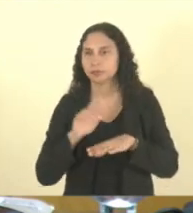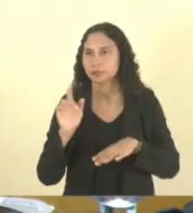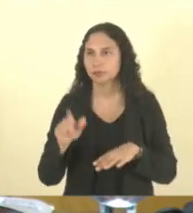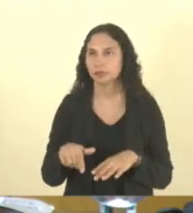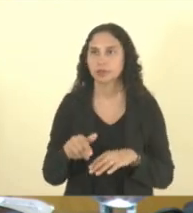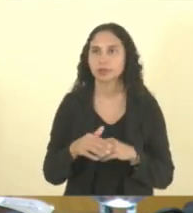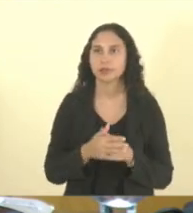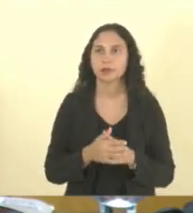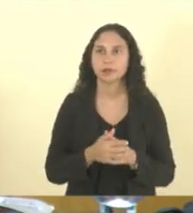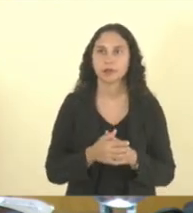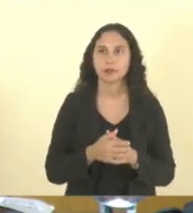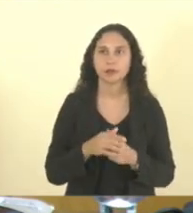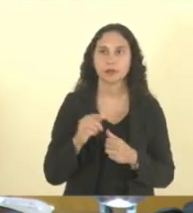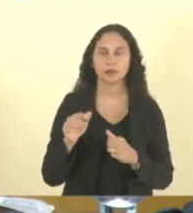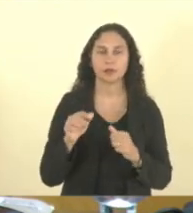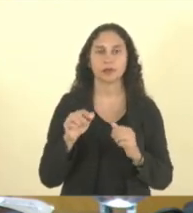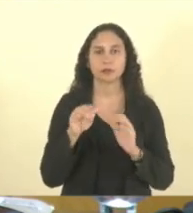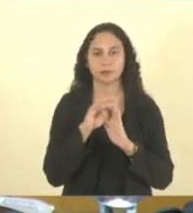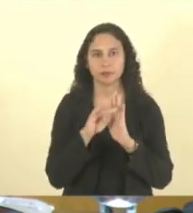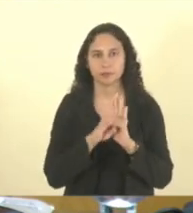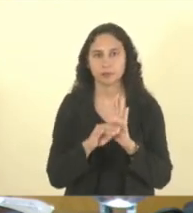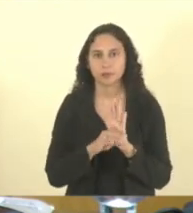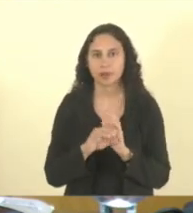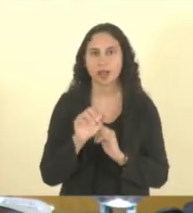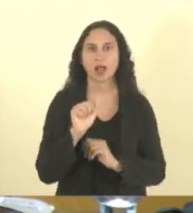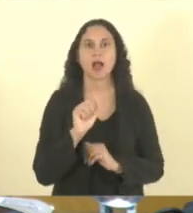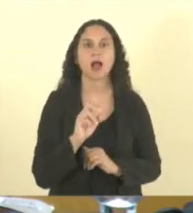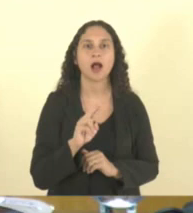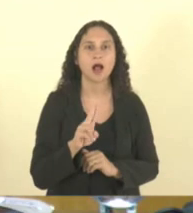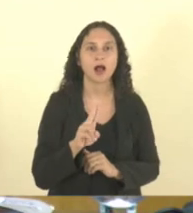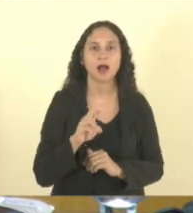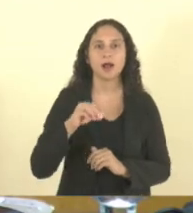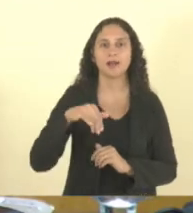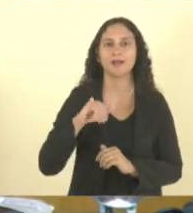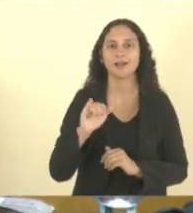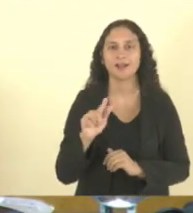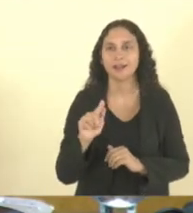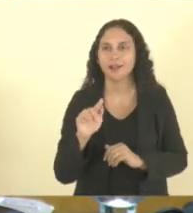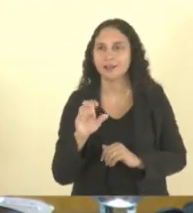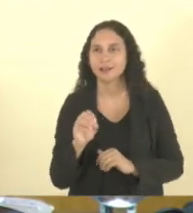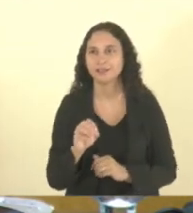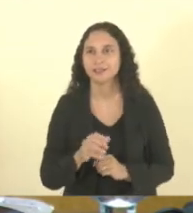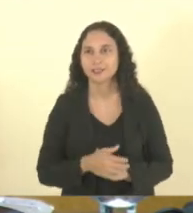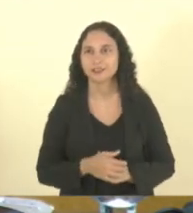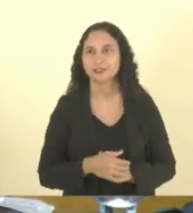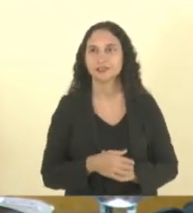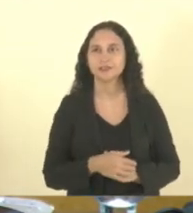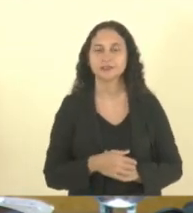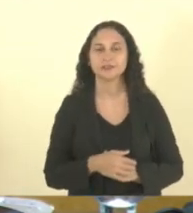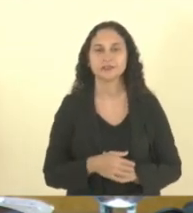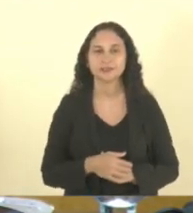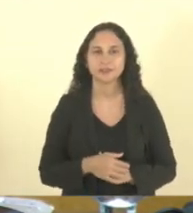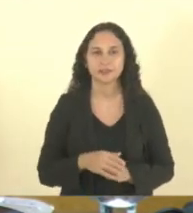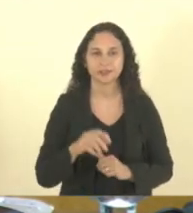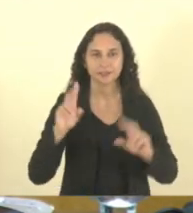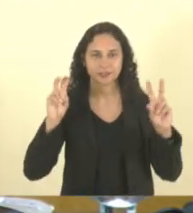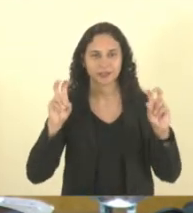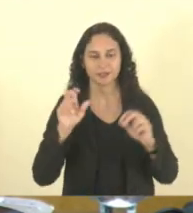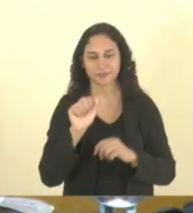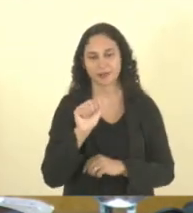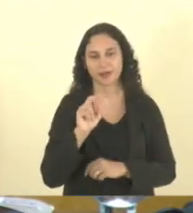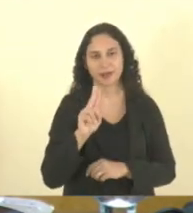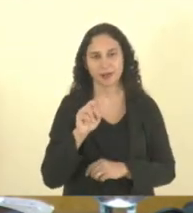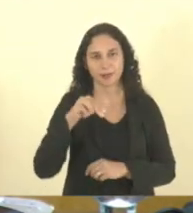que está escrito na pauta aqui Almigos é isso mesmo? É Almigos Almigos de Livros